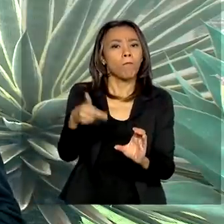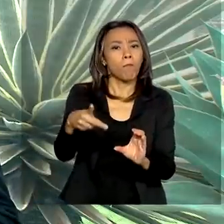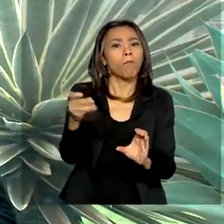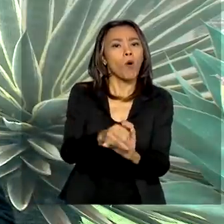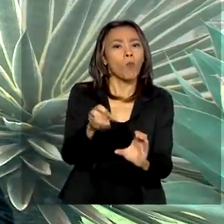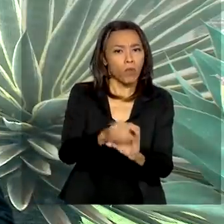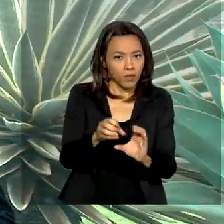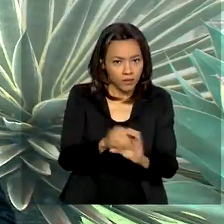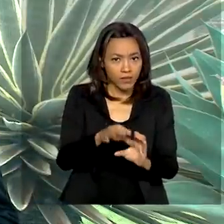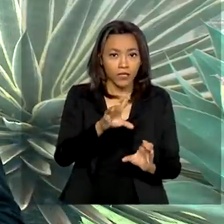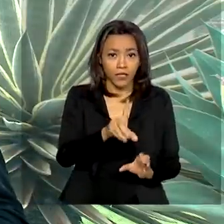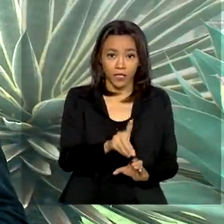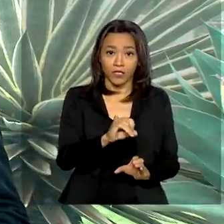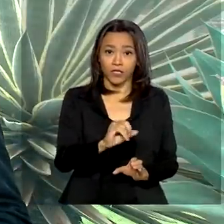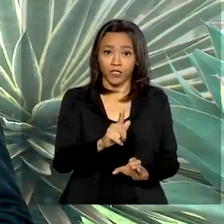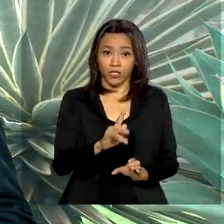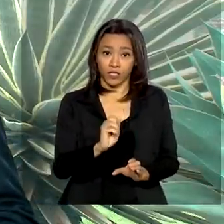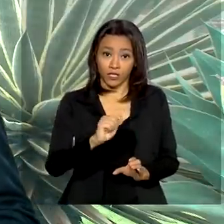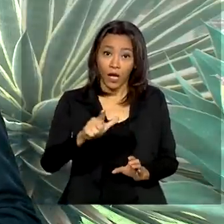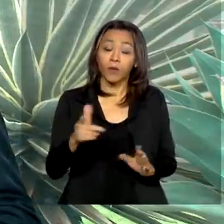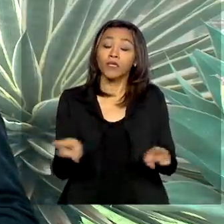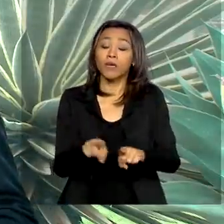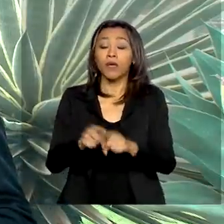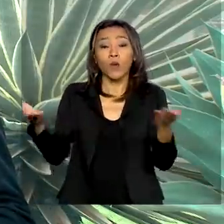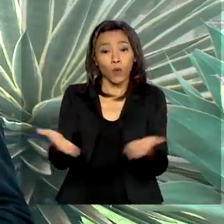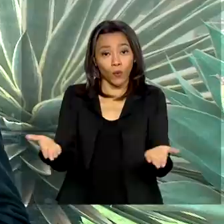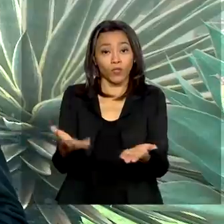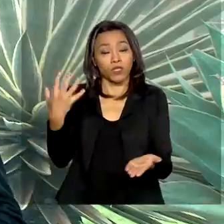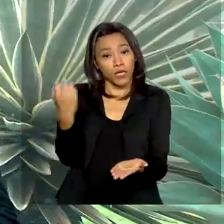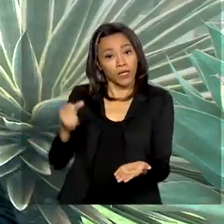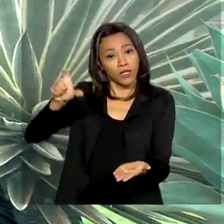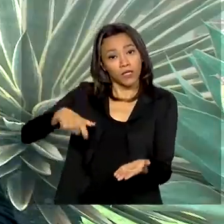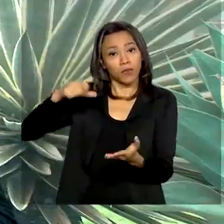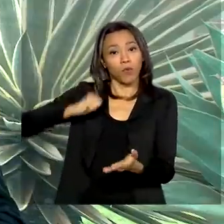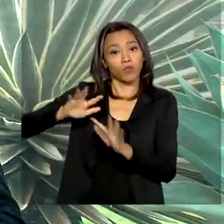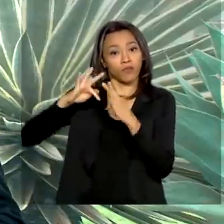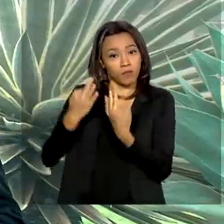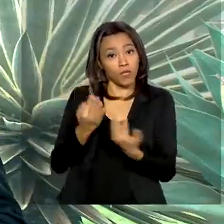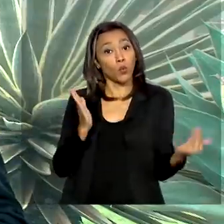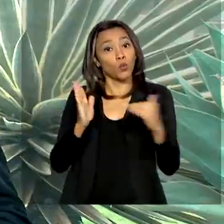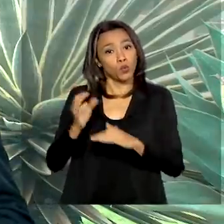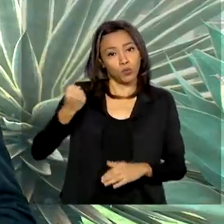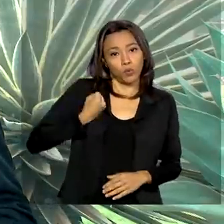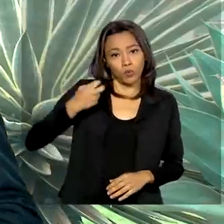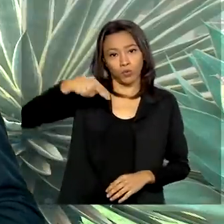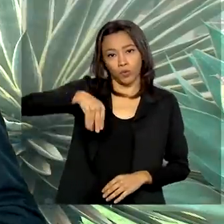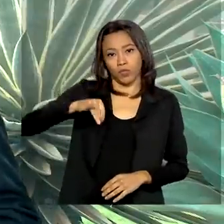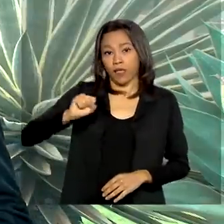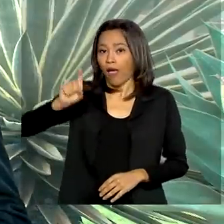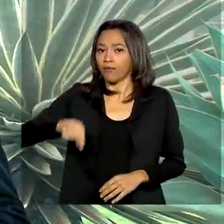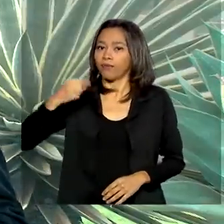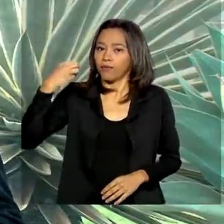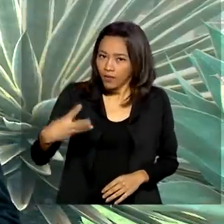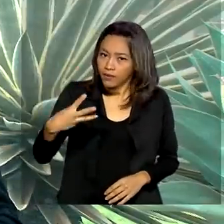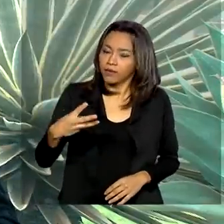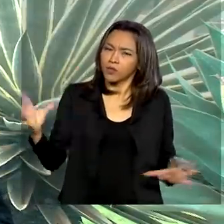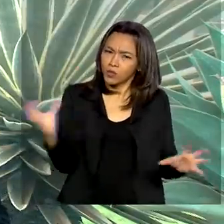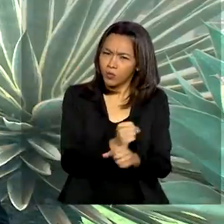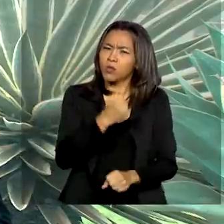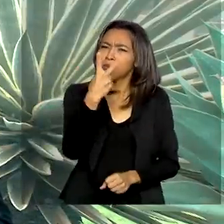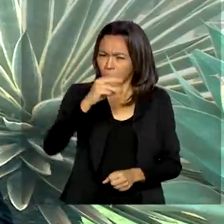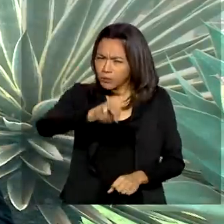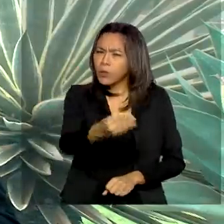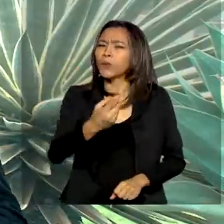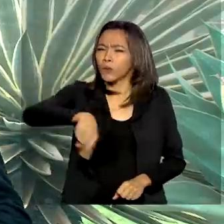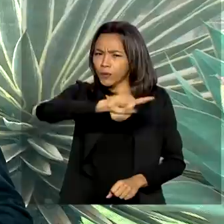do Bolsa Família, cujo último dígito do NIS é igual a 3. Neste caso, são quase 2 milhões de pessoas. A